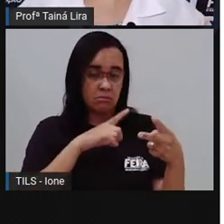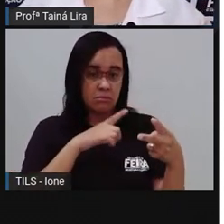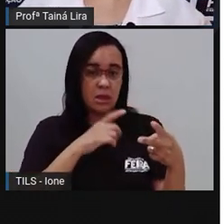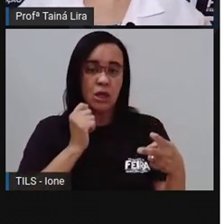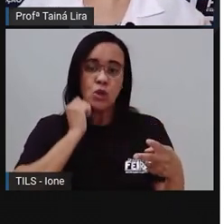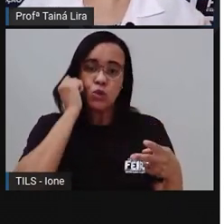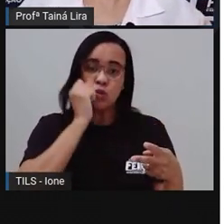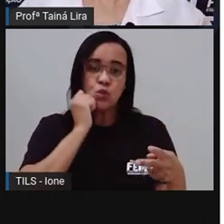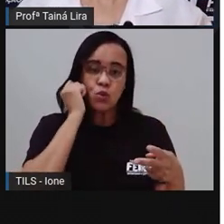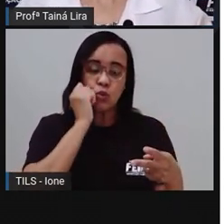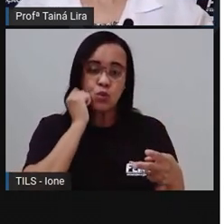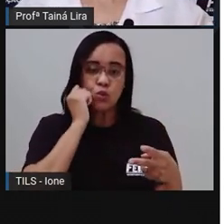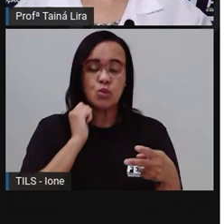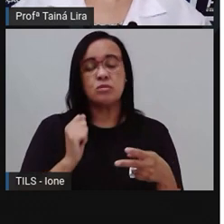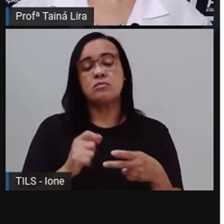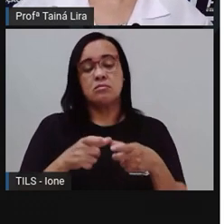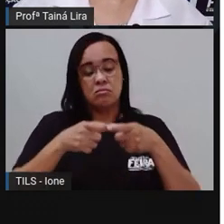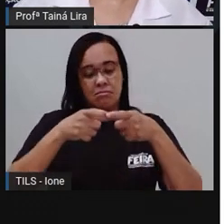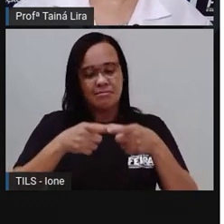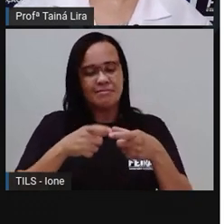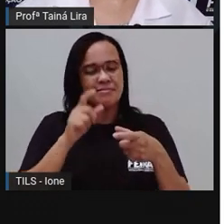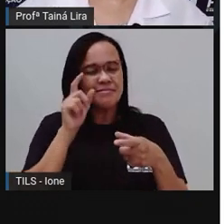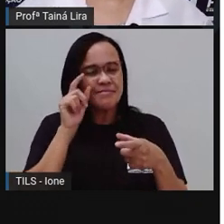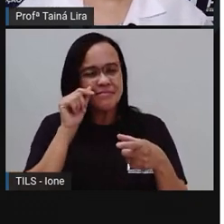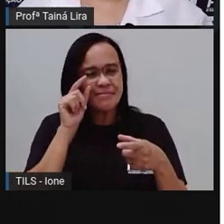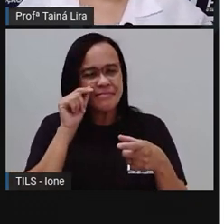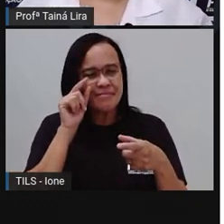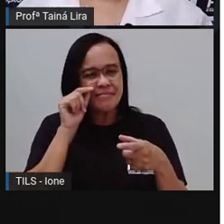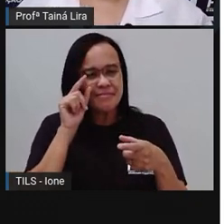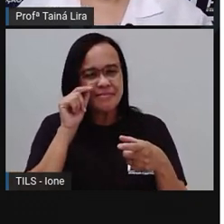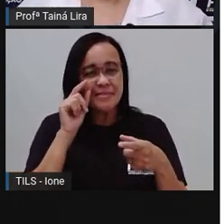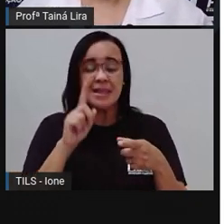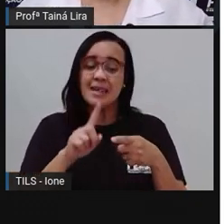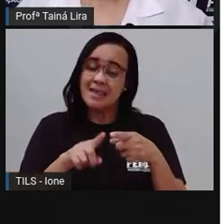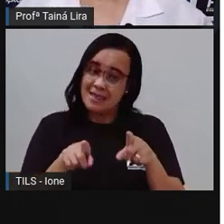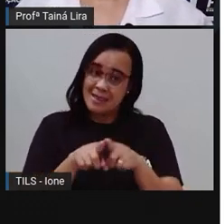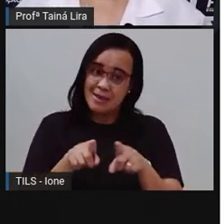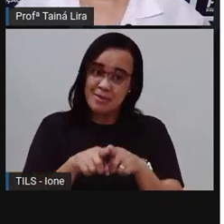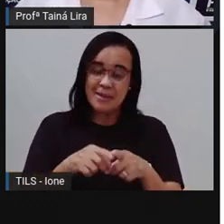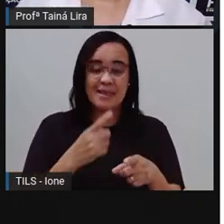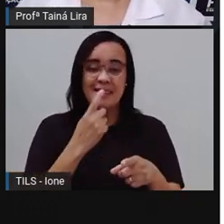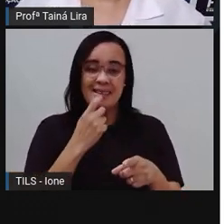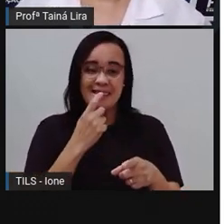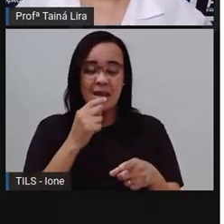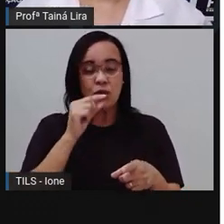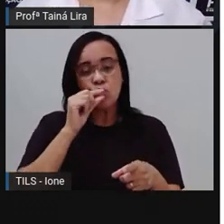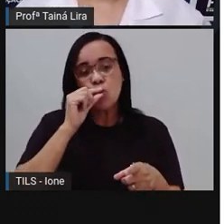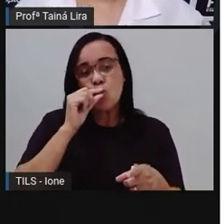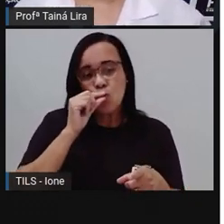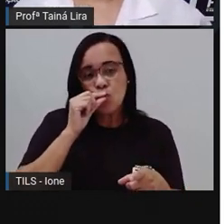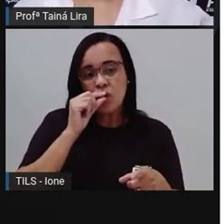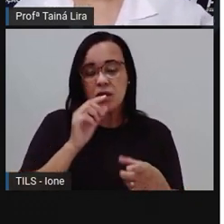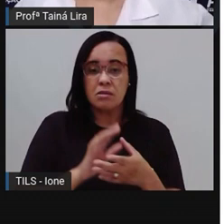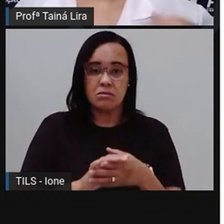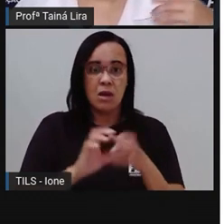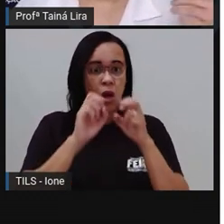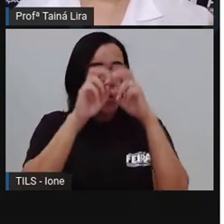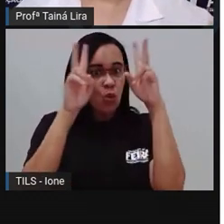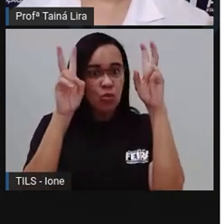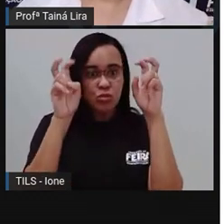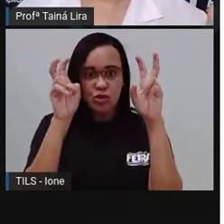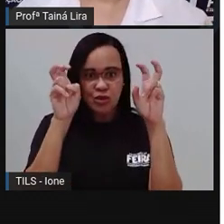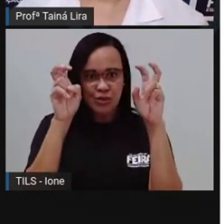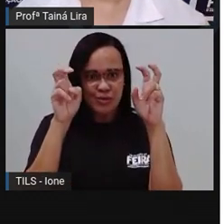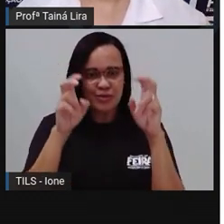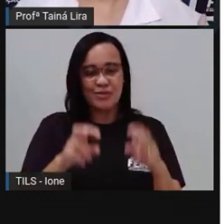maracujá e acerola é o título da nossa receita, tá? É aqui, ó, que está dizendo que receita